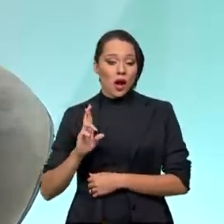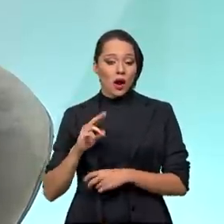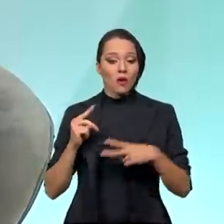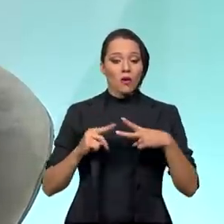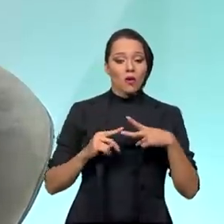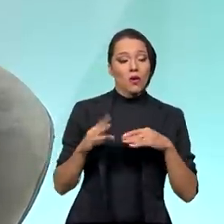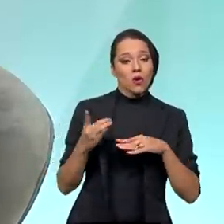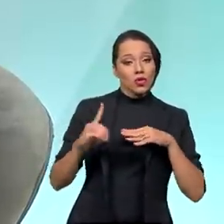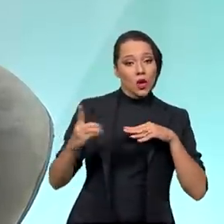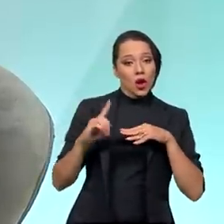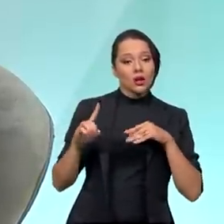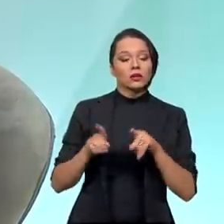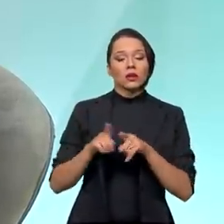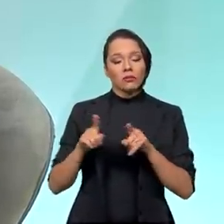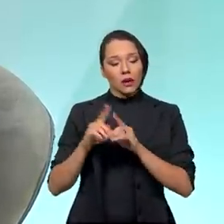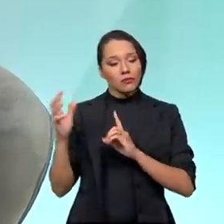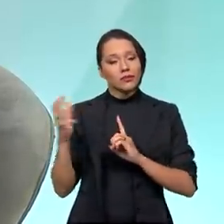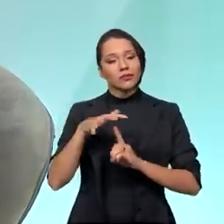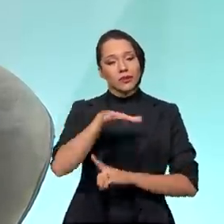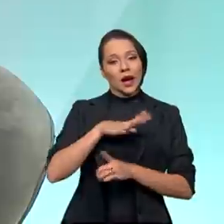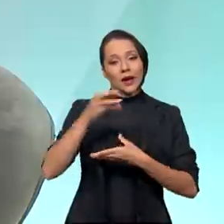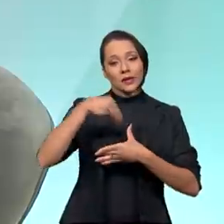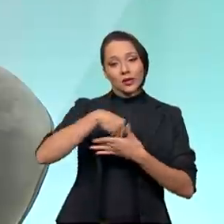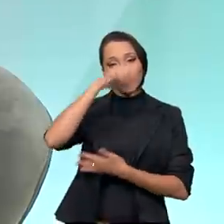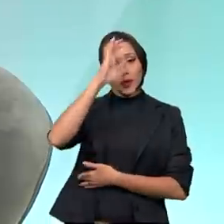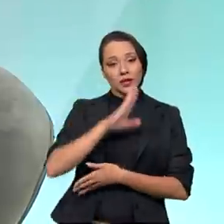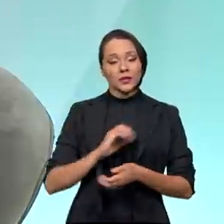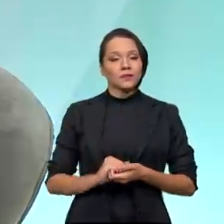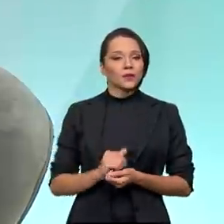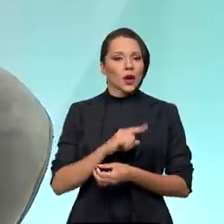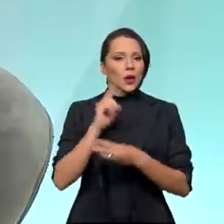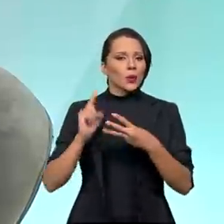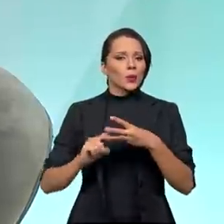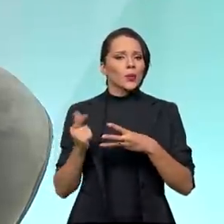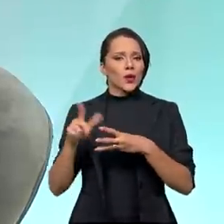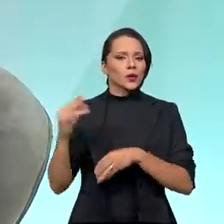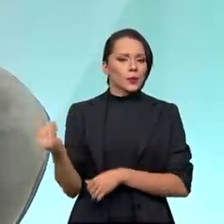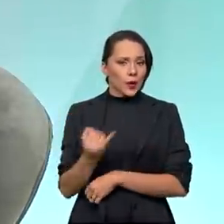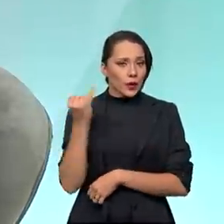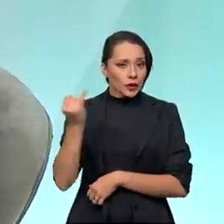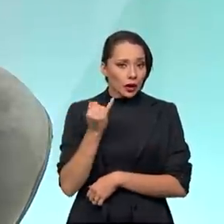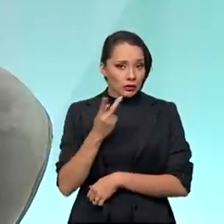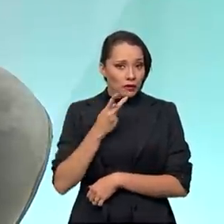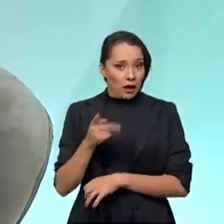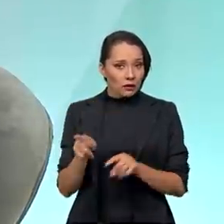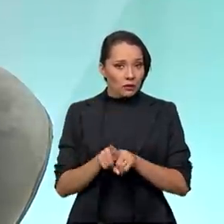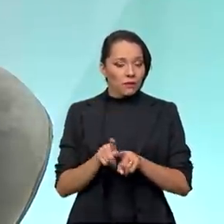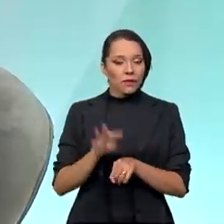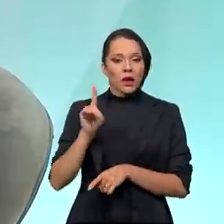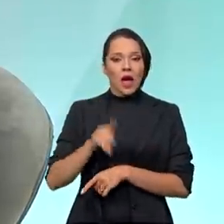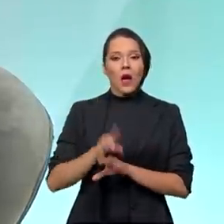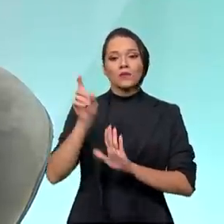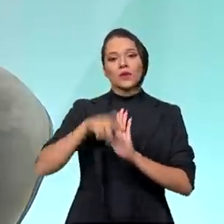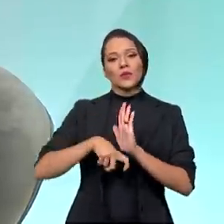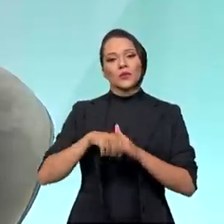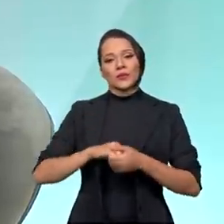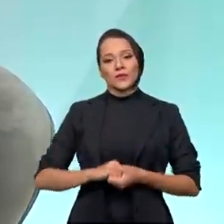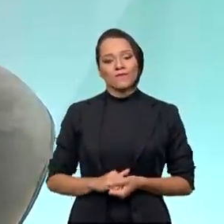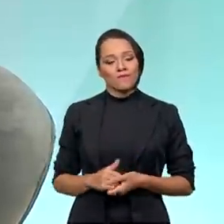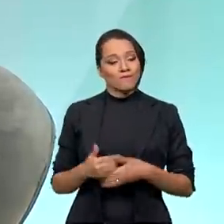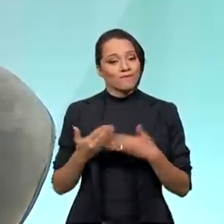dólar, tem impacto também no mercado doméstico. E um outro ponto que é muito importante nós ressaltarmos são os tributos.